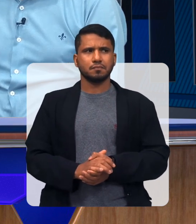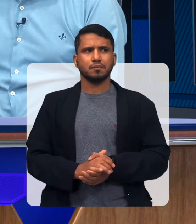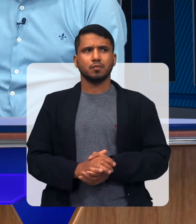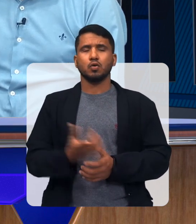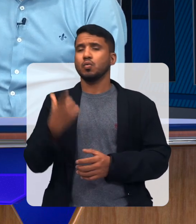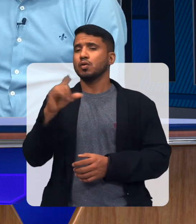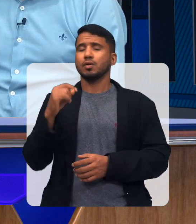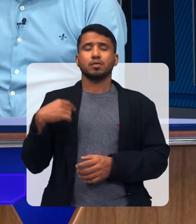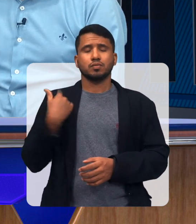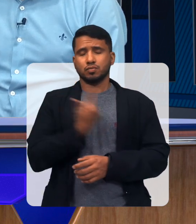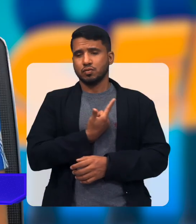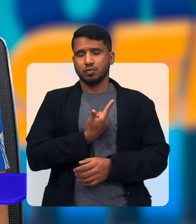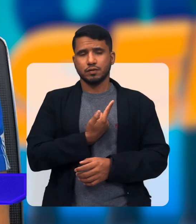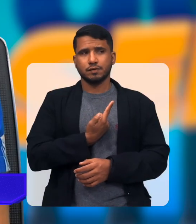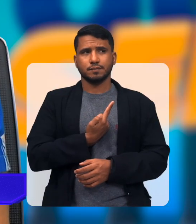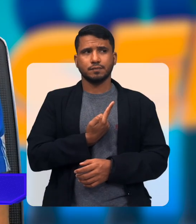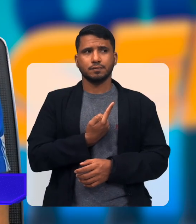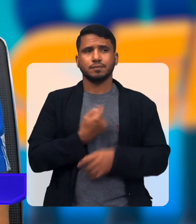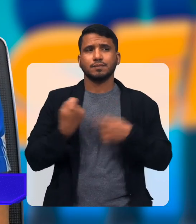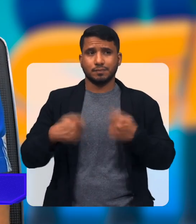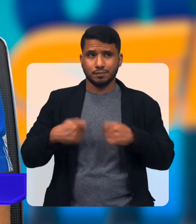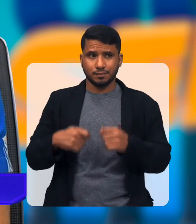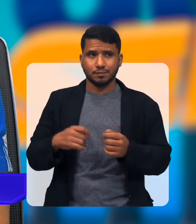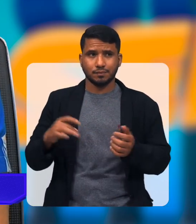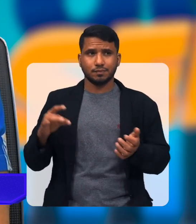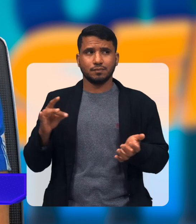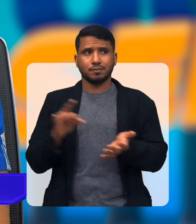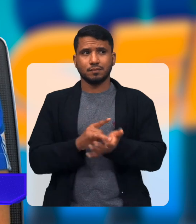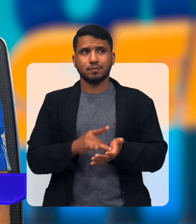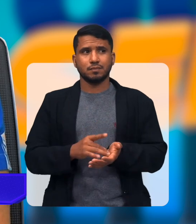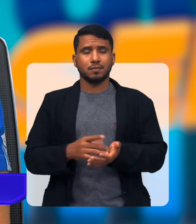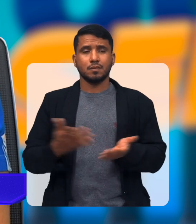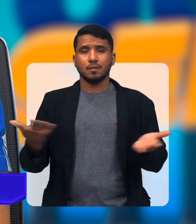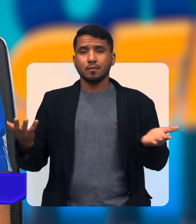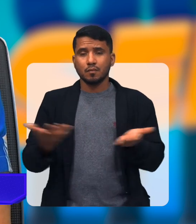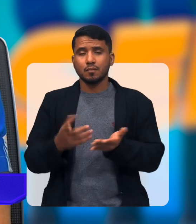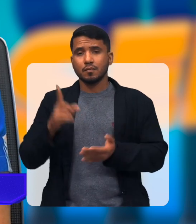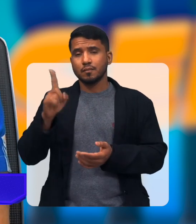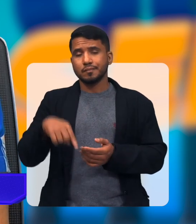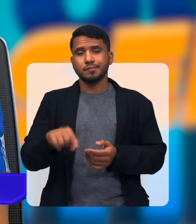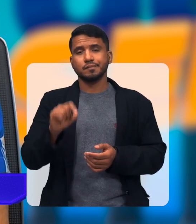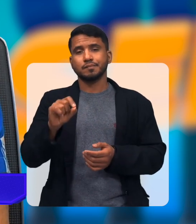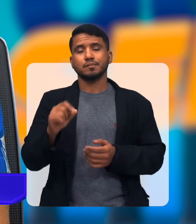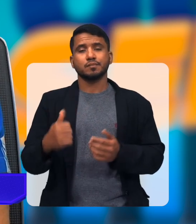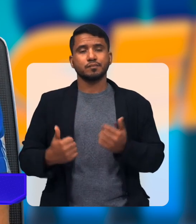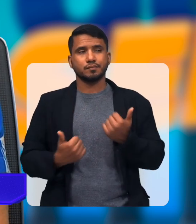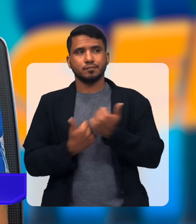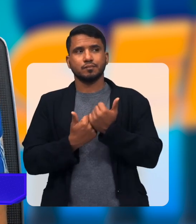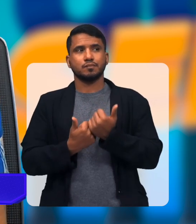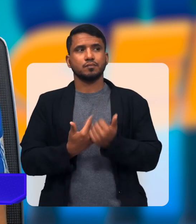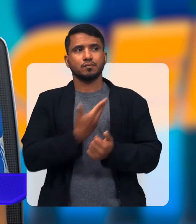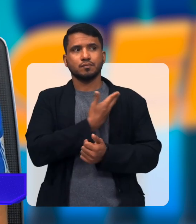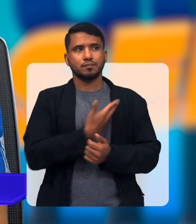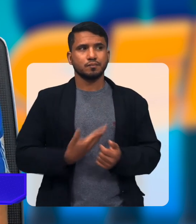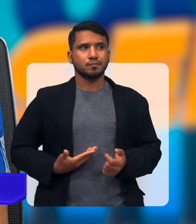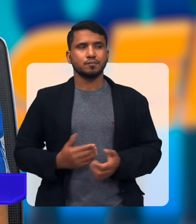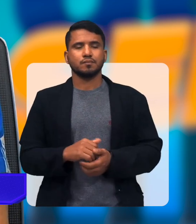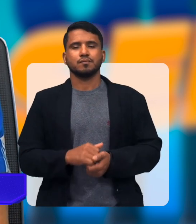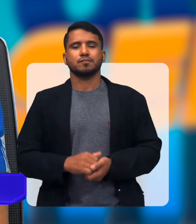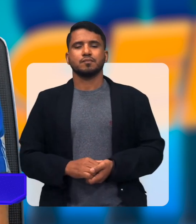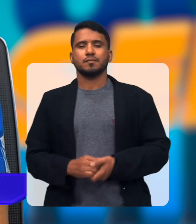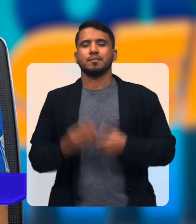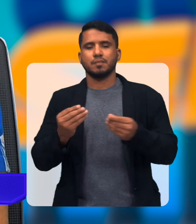É... O que a gente A gente Precisa, né? Nesse momento É essa questão Do apoio Do poder